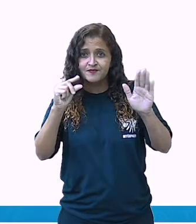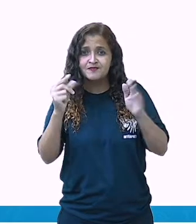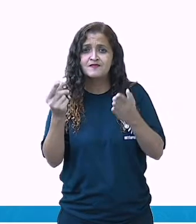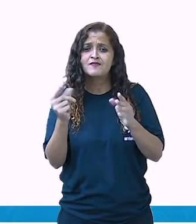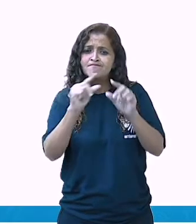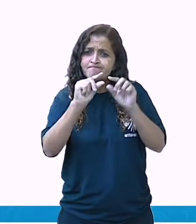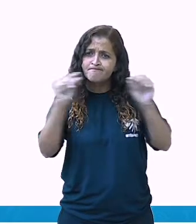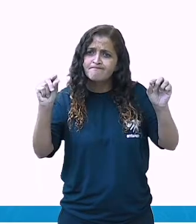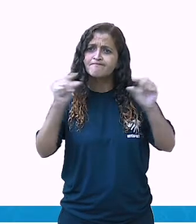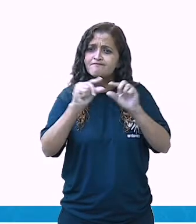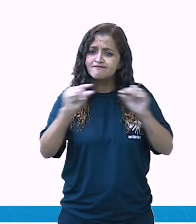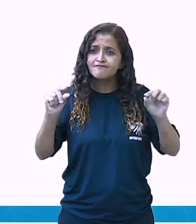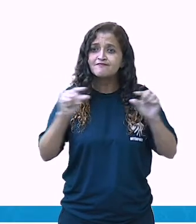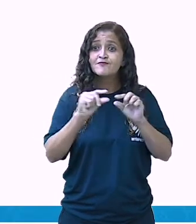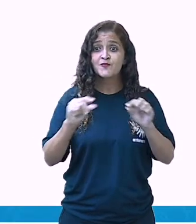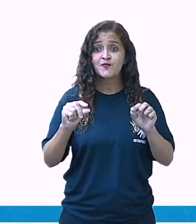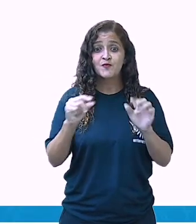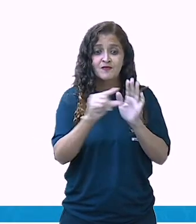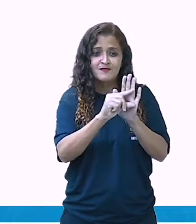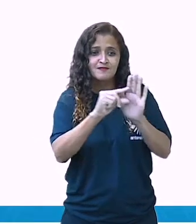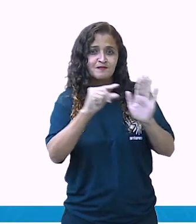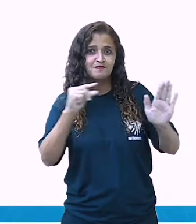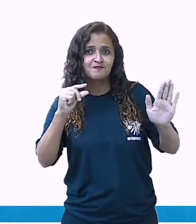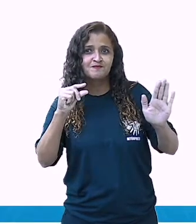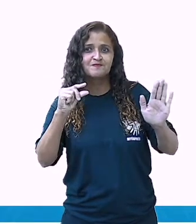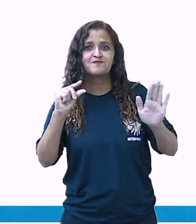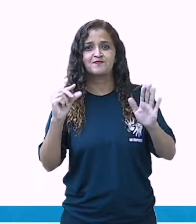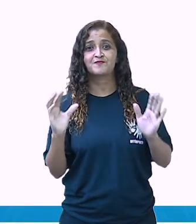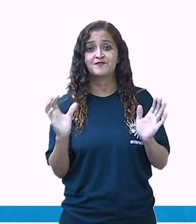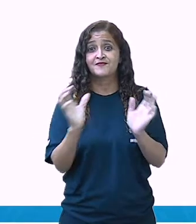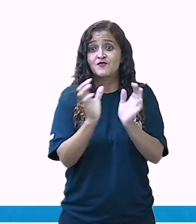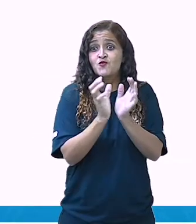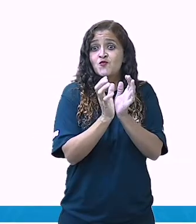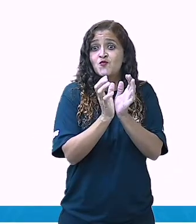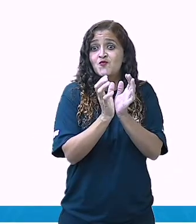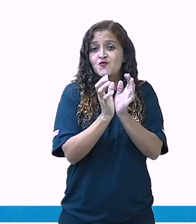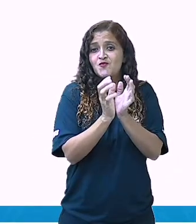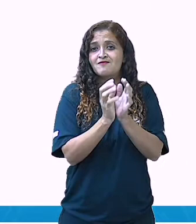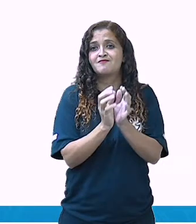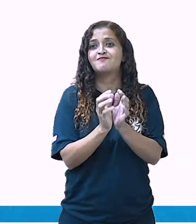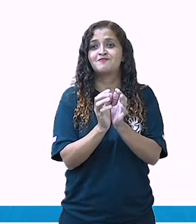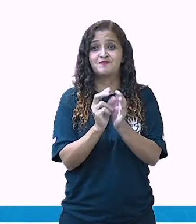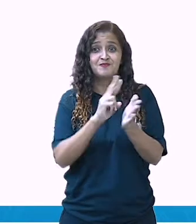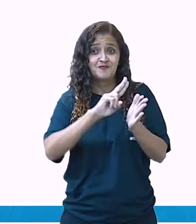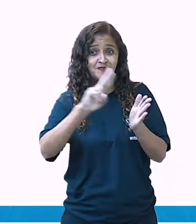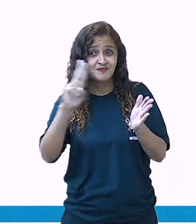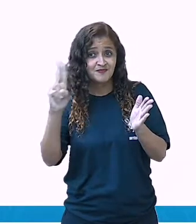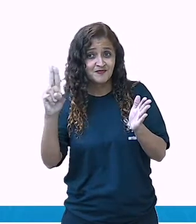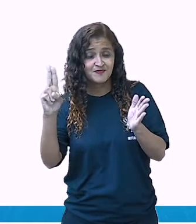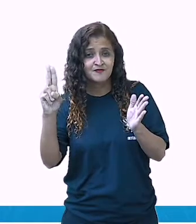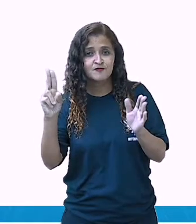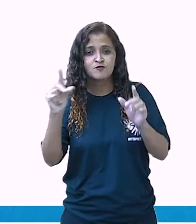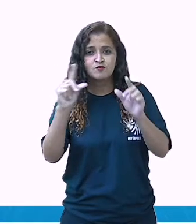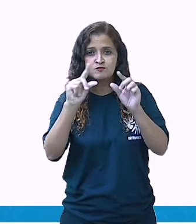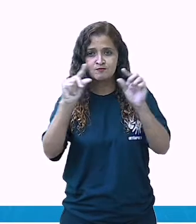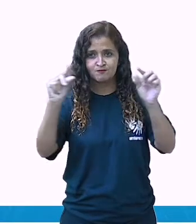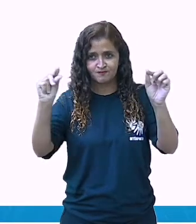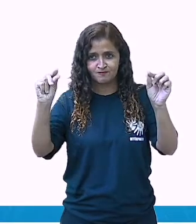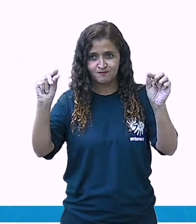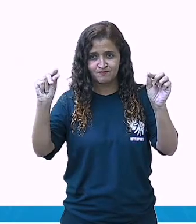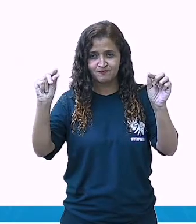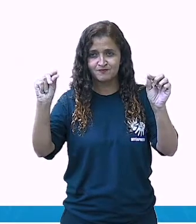do poema corresponde a um verso. Ao conjunto de versos, damos o nome de estrofes.